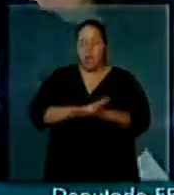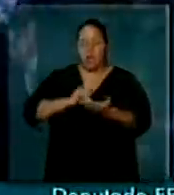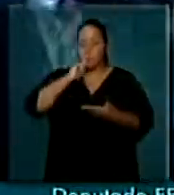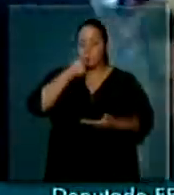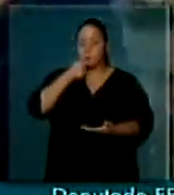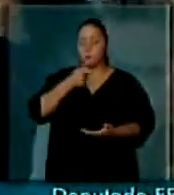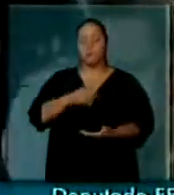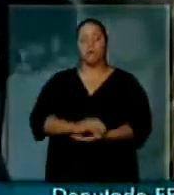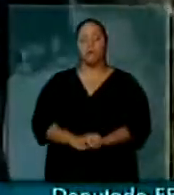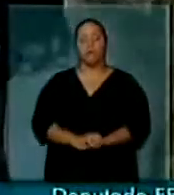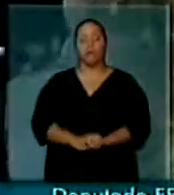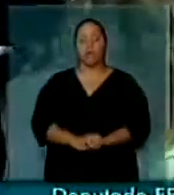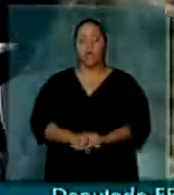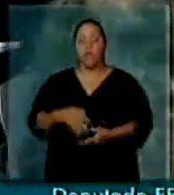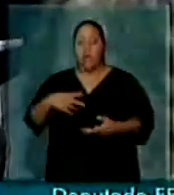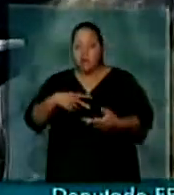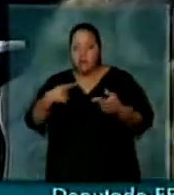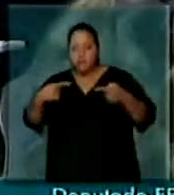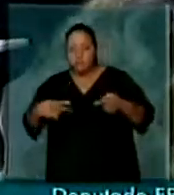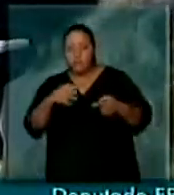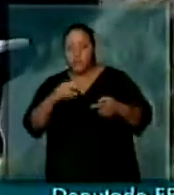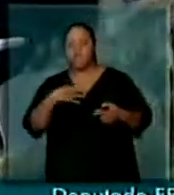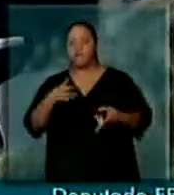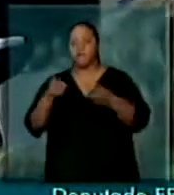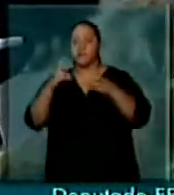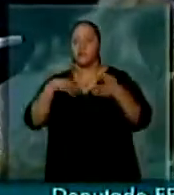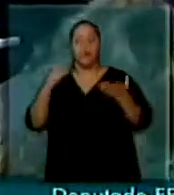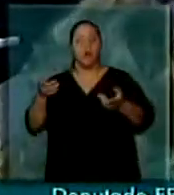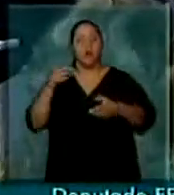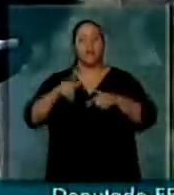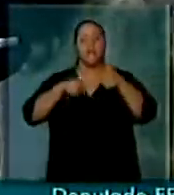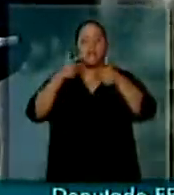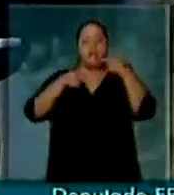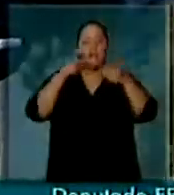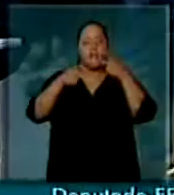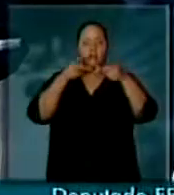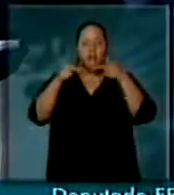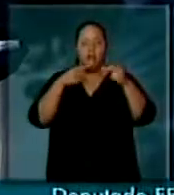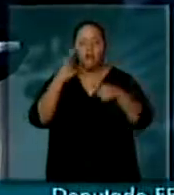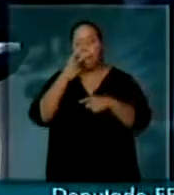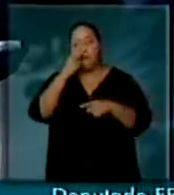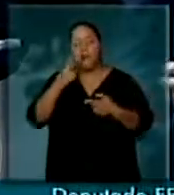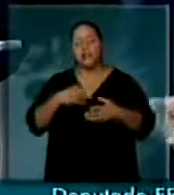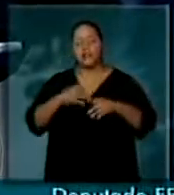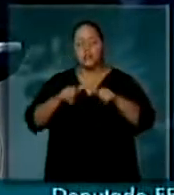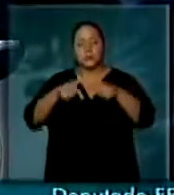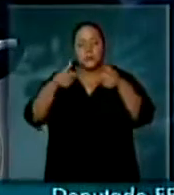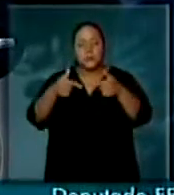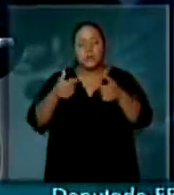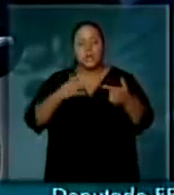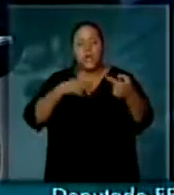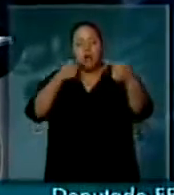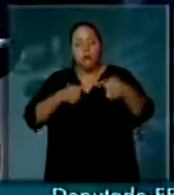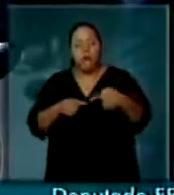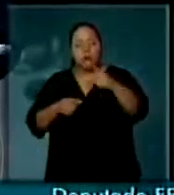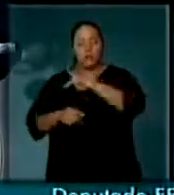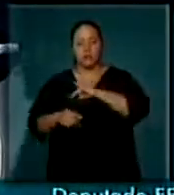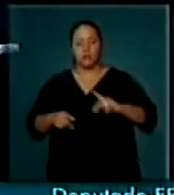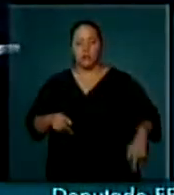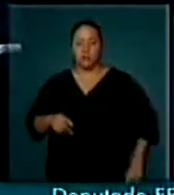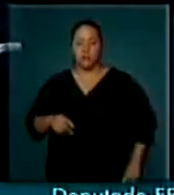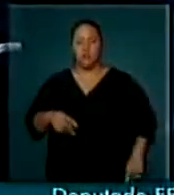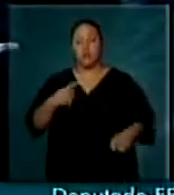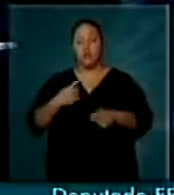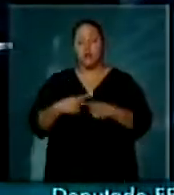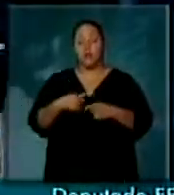numa luta política e evidentemente tentar passar suas ideias, sua